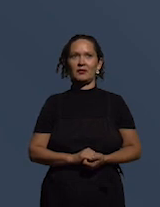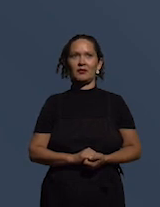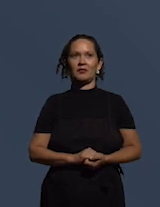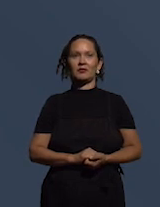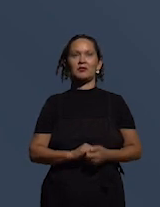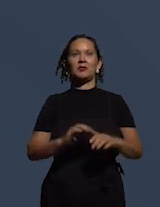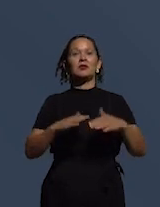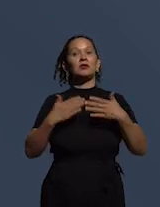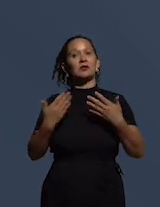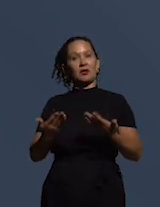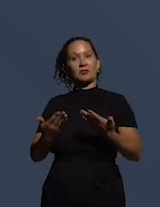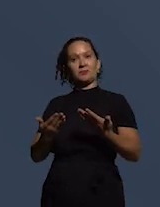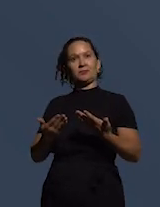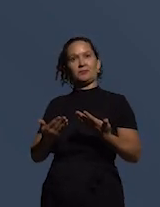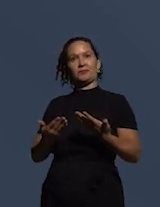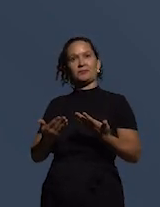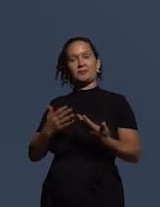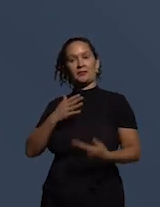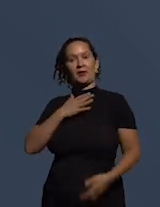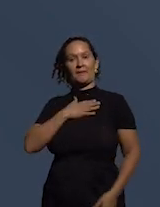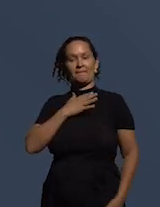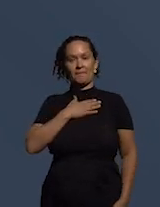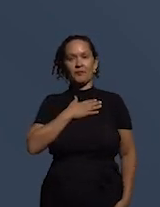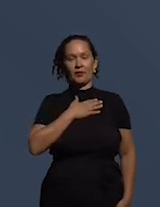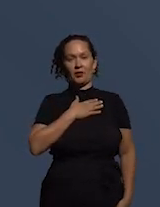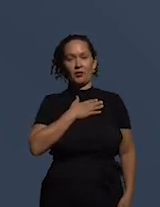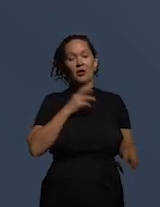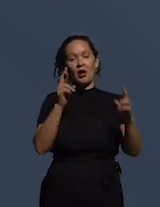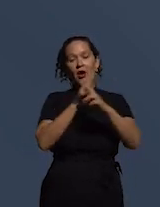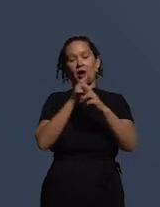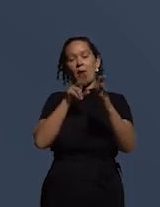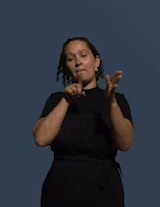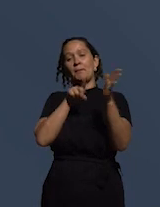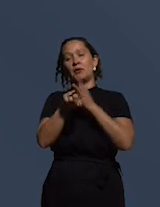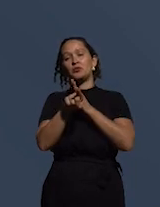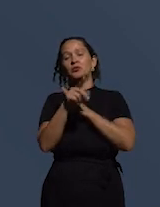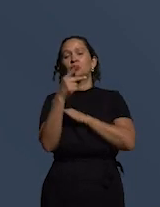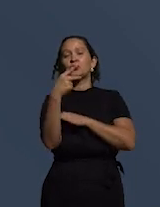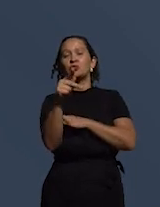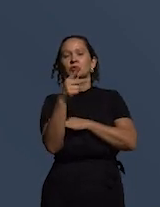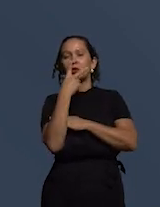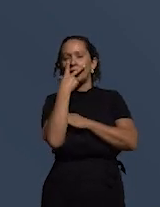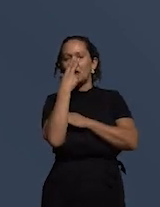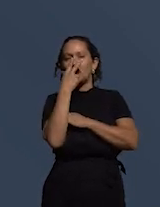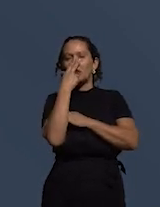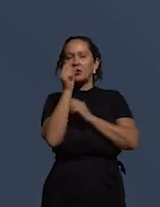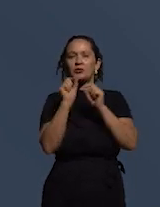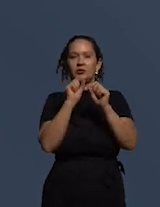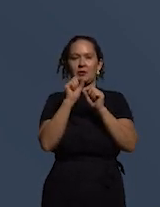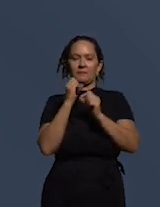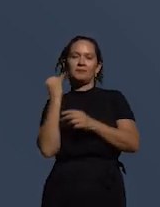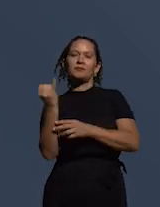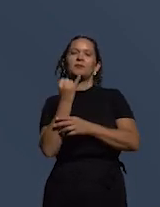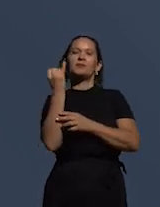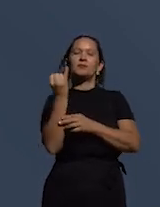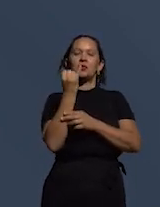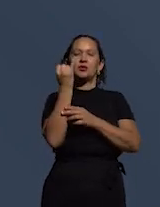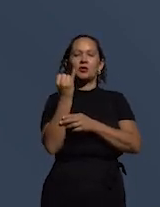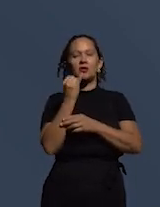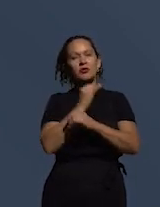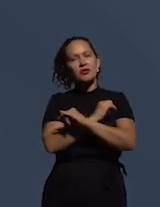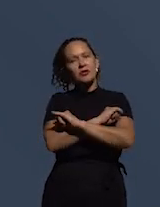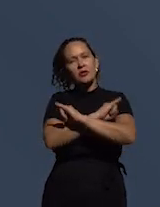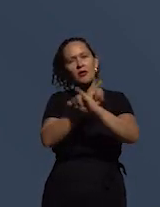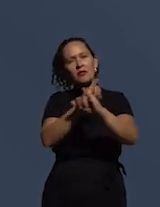Olá Vivian com relação a essa pergunta eu acho que é importante ressaltar que